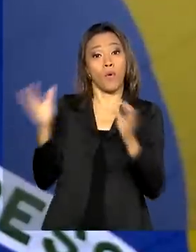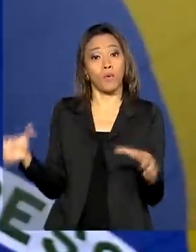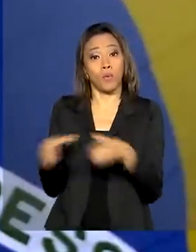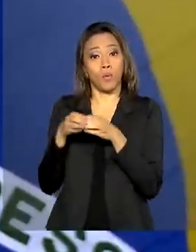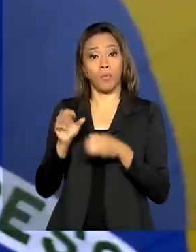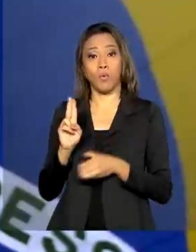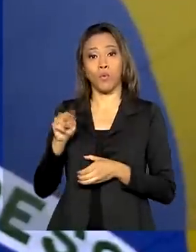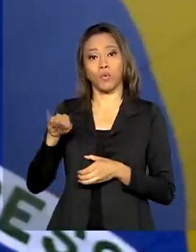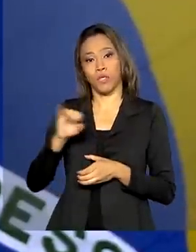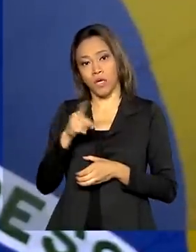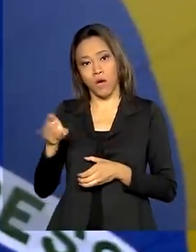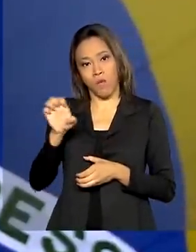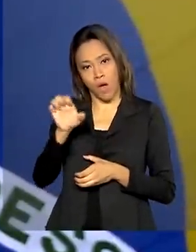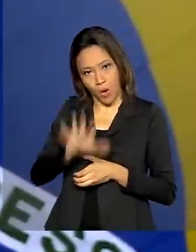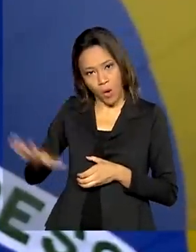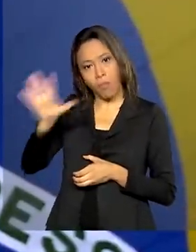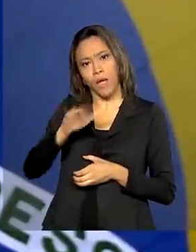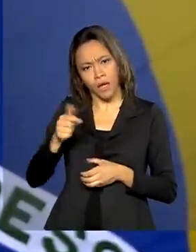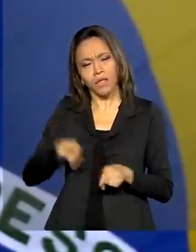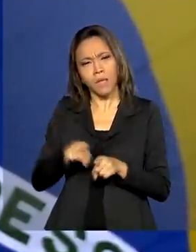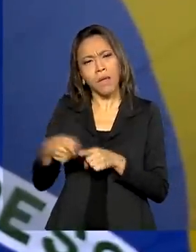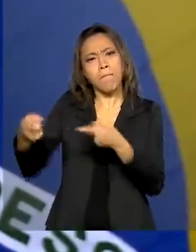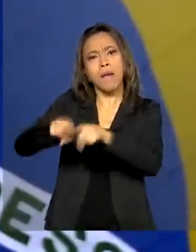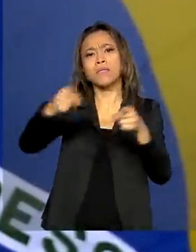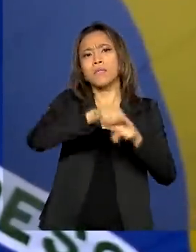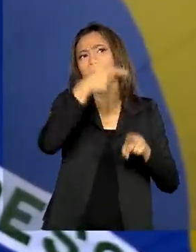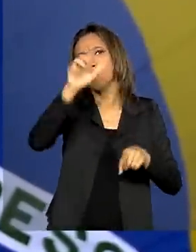outros parceiros vão continuar a chegar para contribuir.